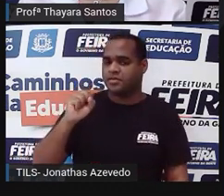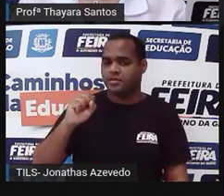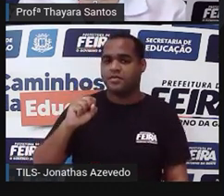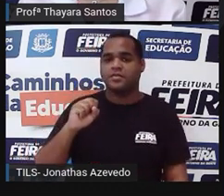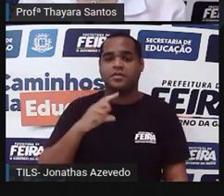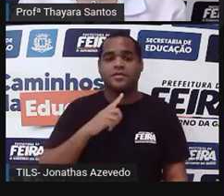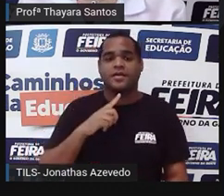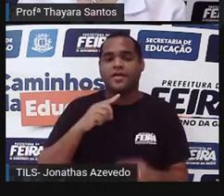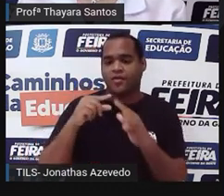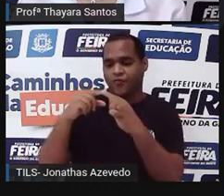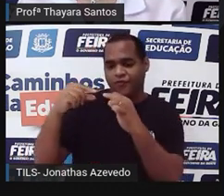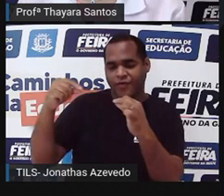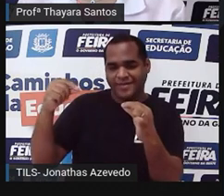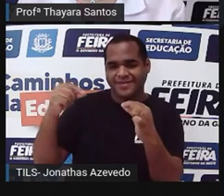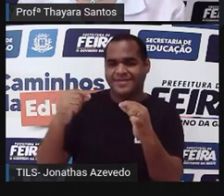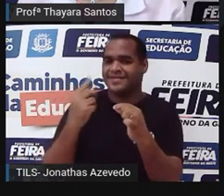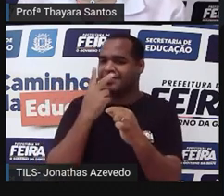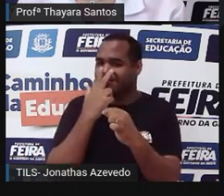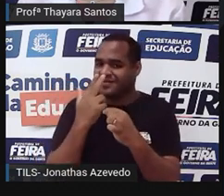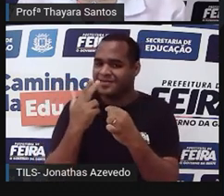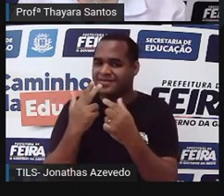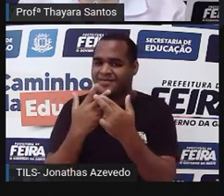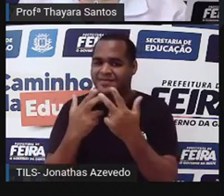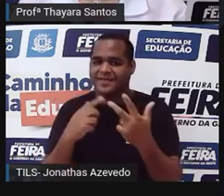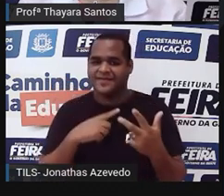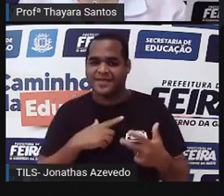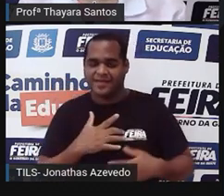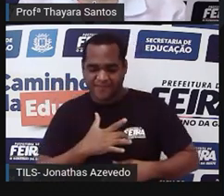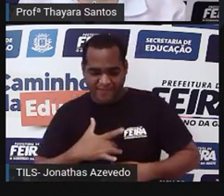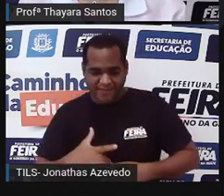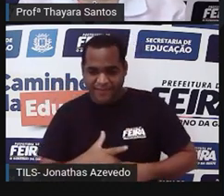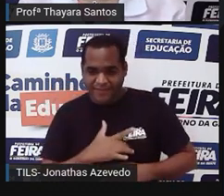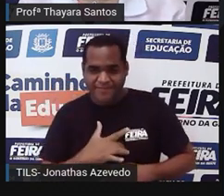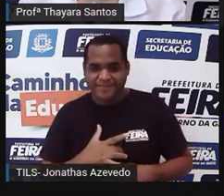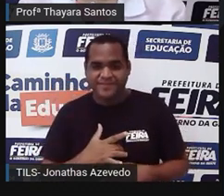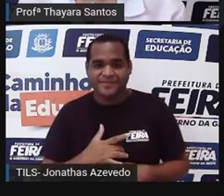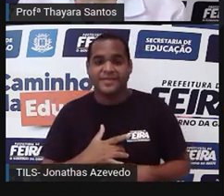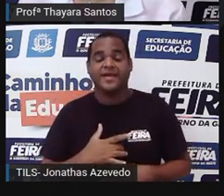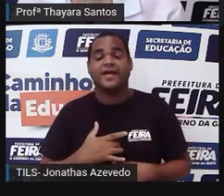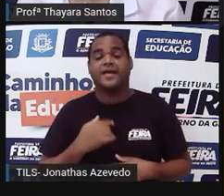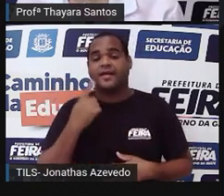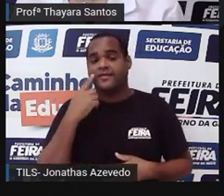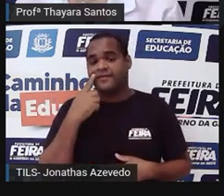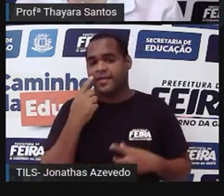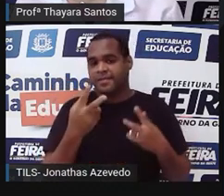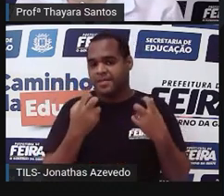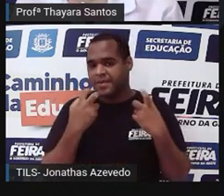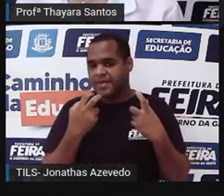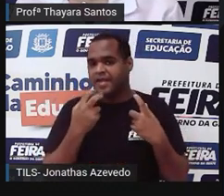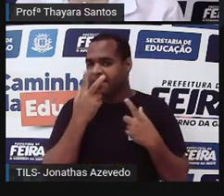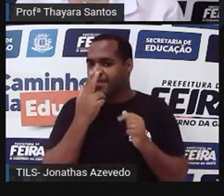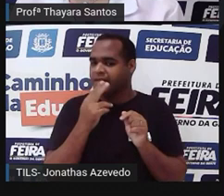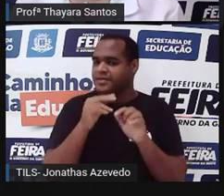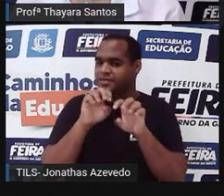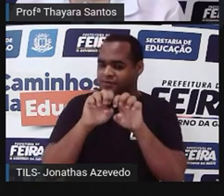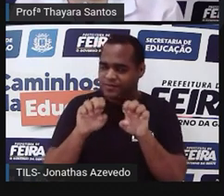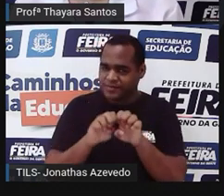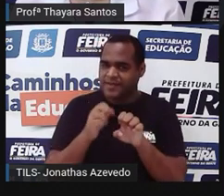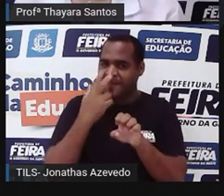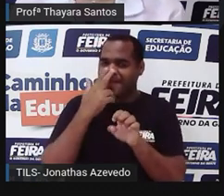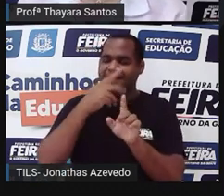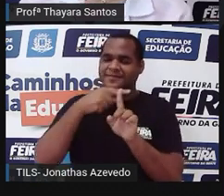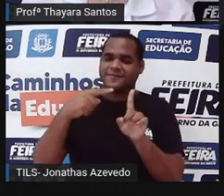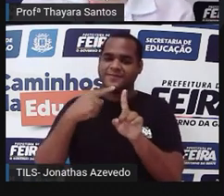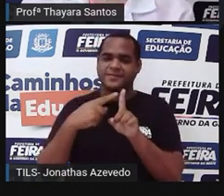foliulos delas se parecem com o fígado. A pessoa aqui observou a primeira vez, achou a estrutura parecida com o